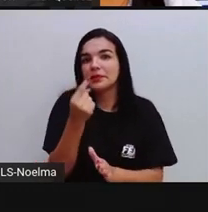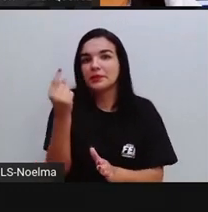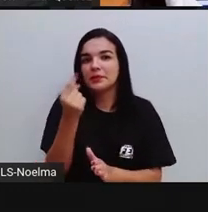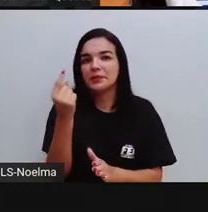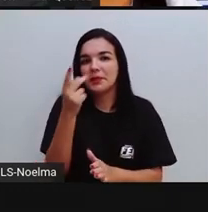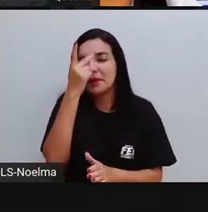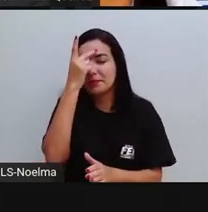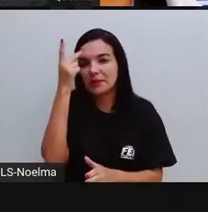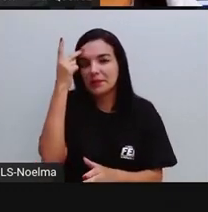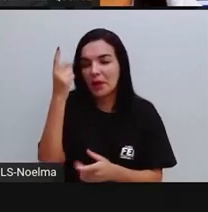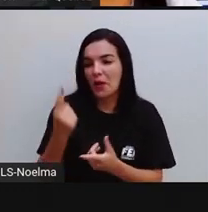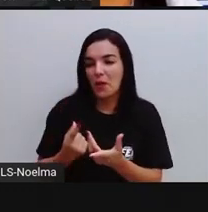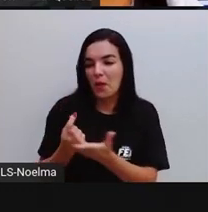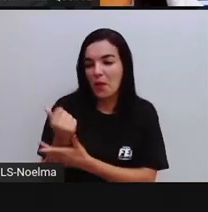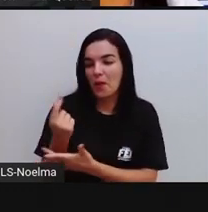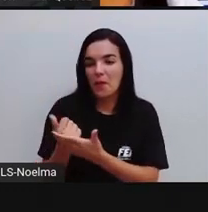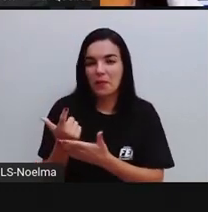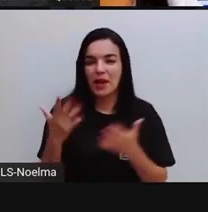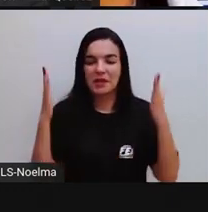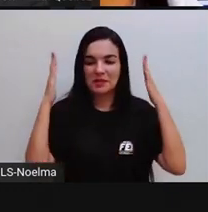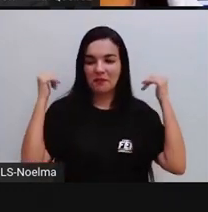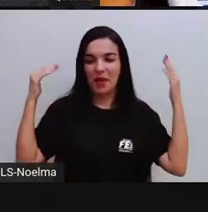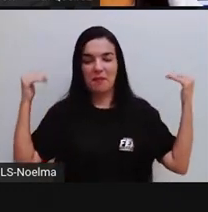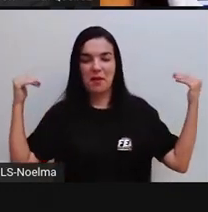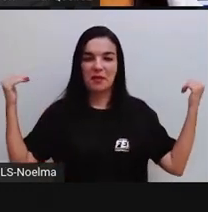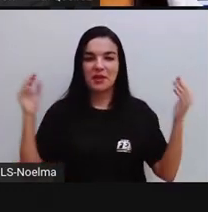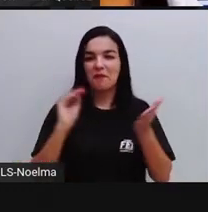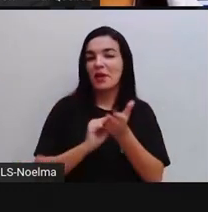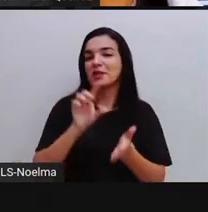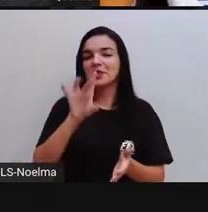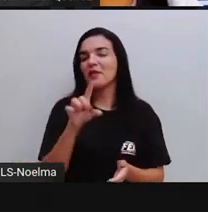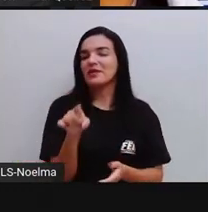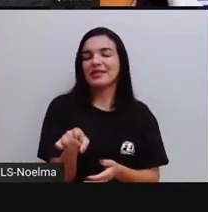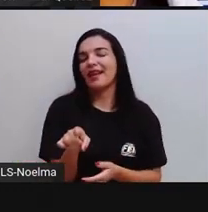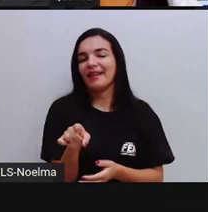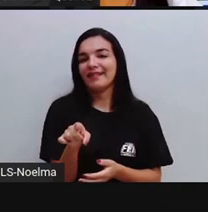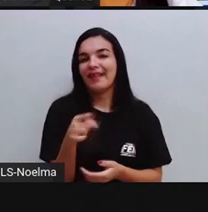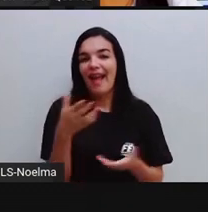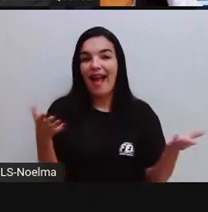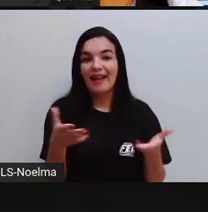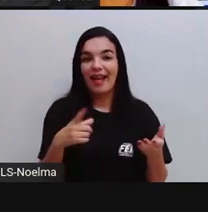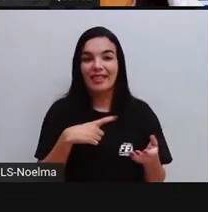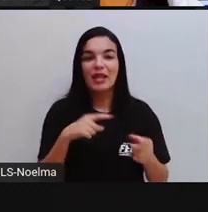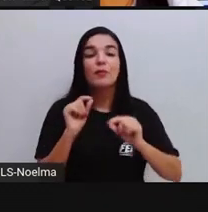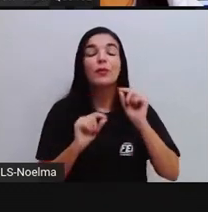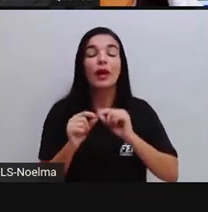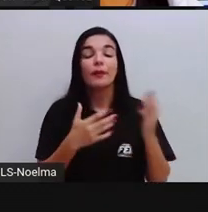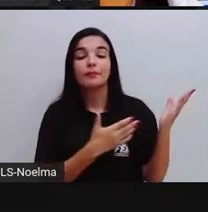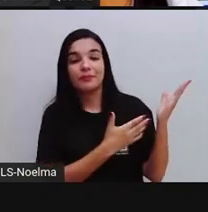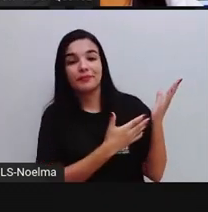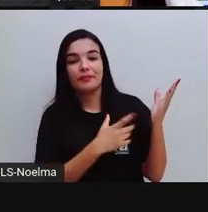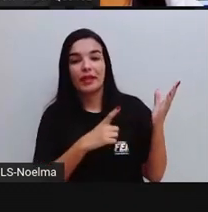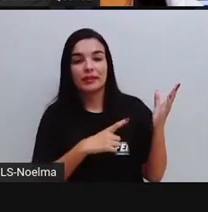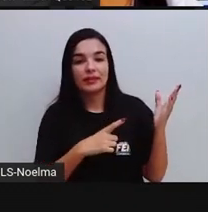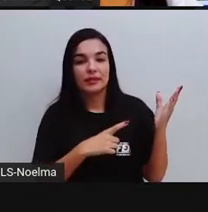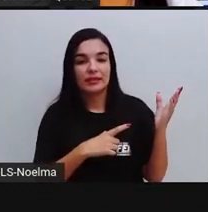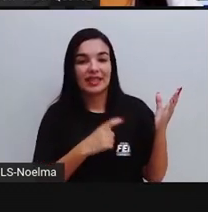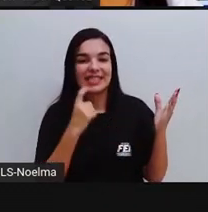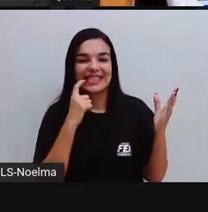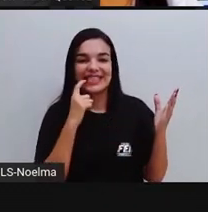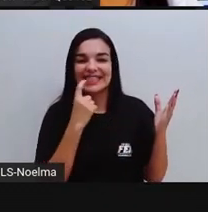escolhido pelas celebridades. Agora só falta você. Aqui nós temos o quê? Um anúncio